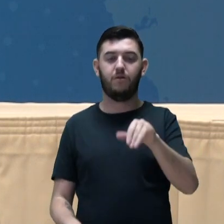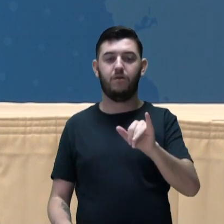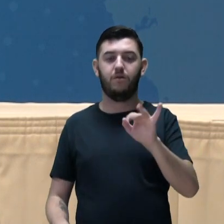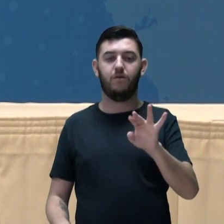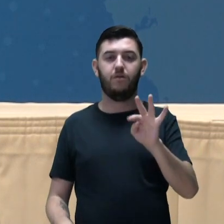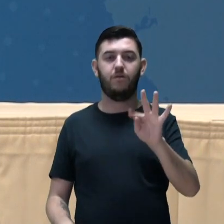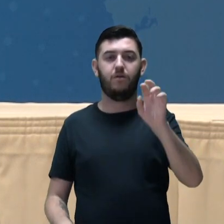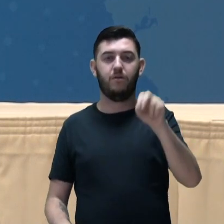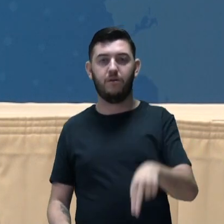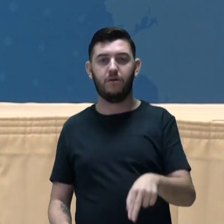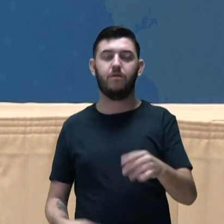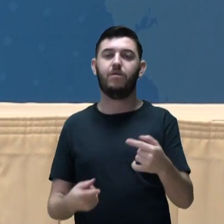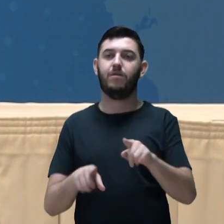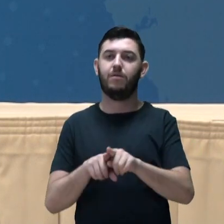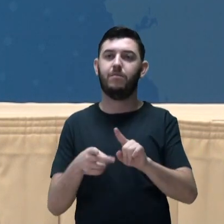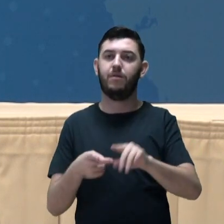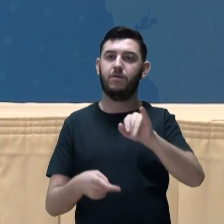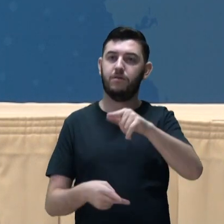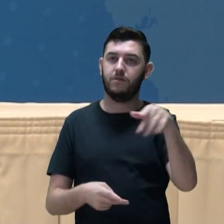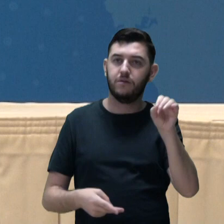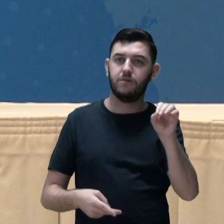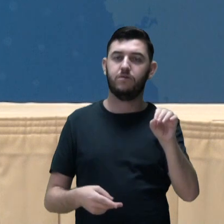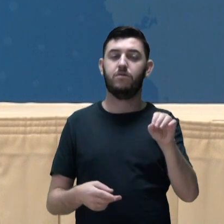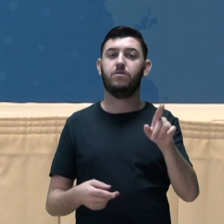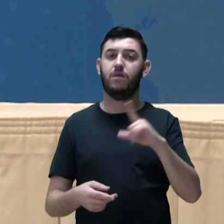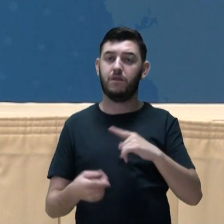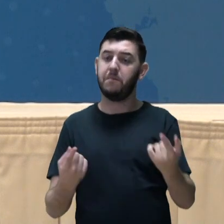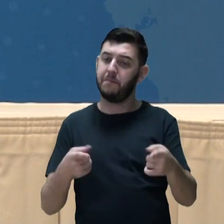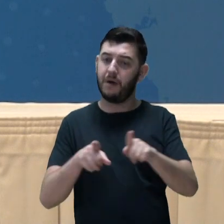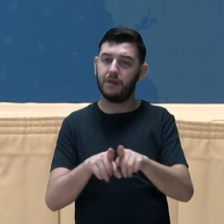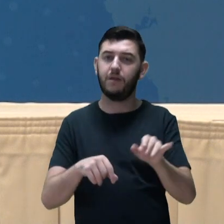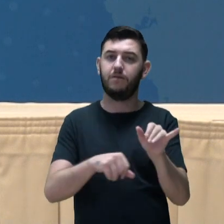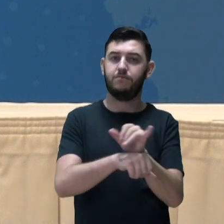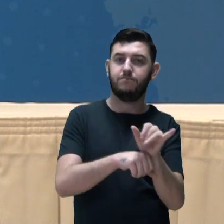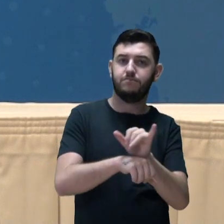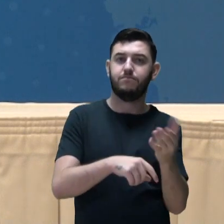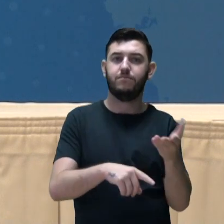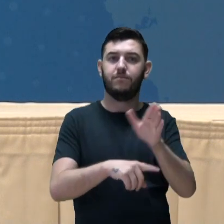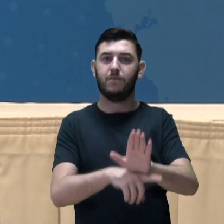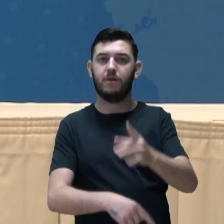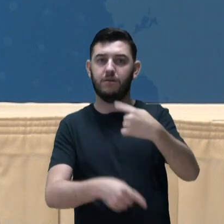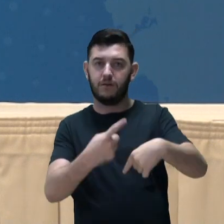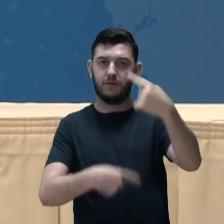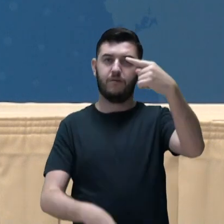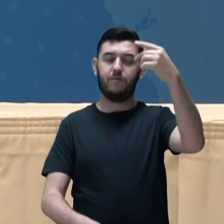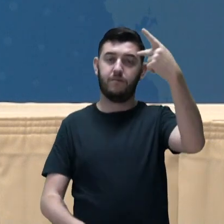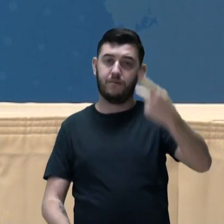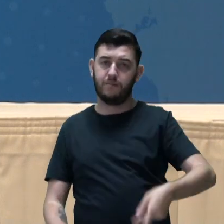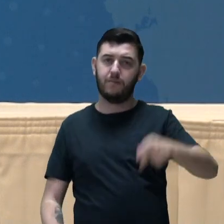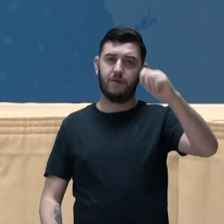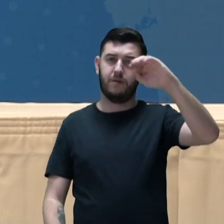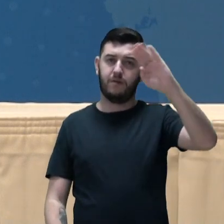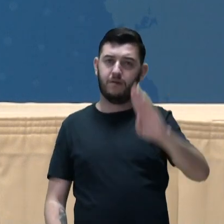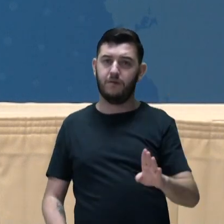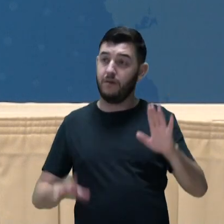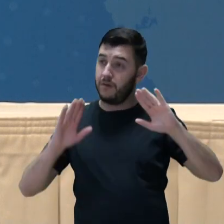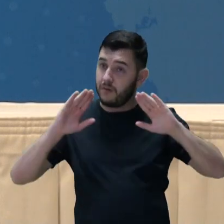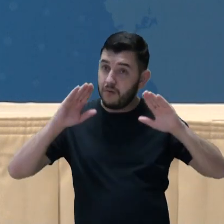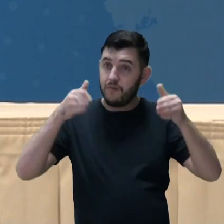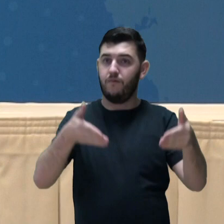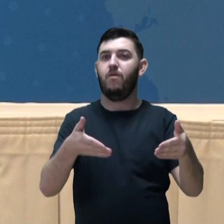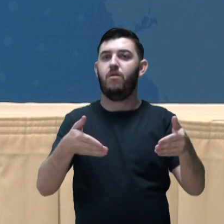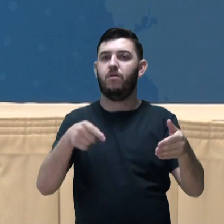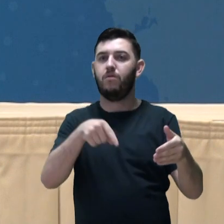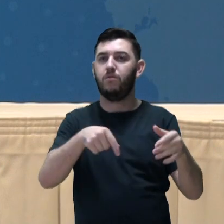quanto o ministro João Roma mencionaram, é uma parceria estratégica para o desenvolvimento do país e que focaliza